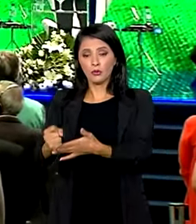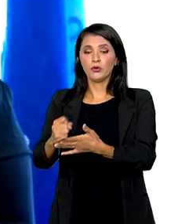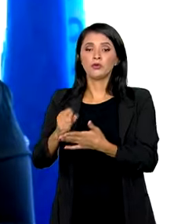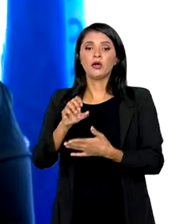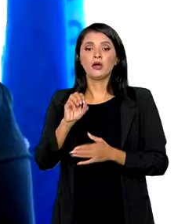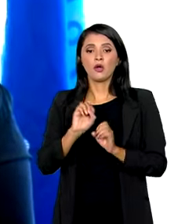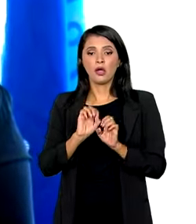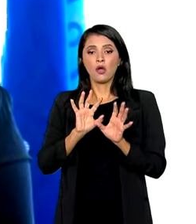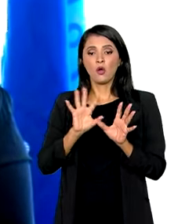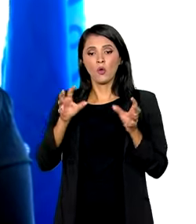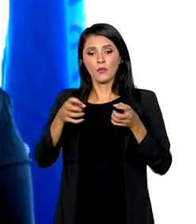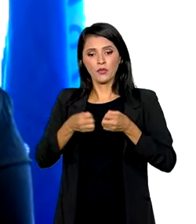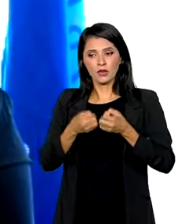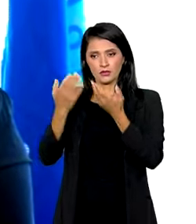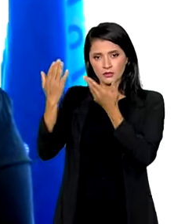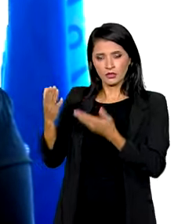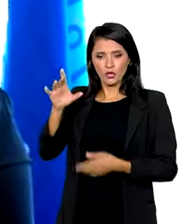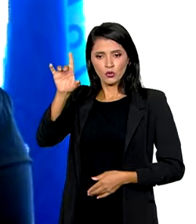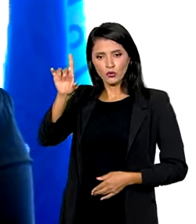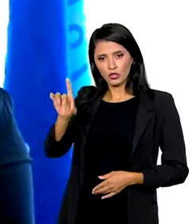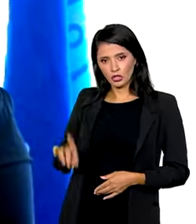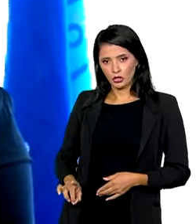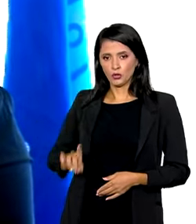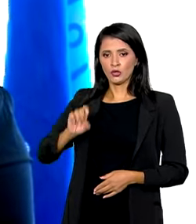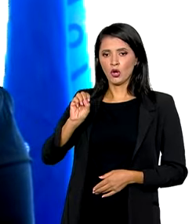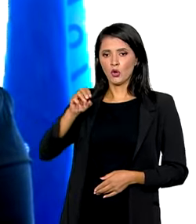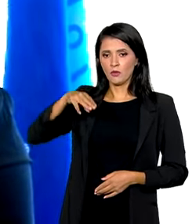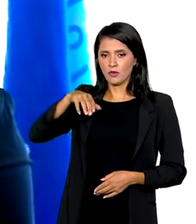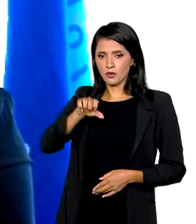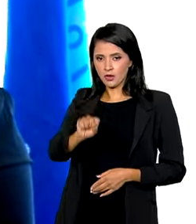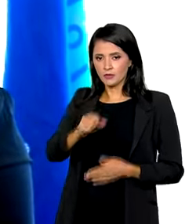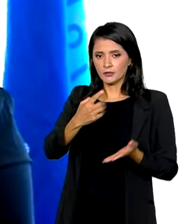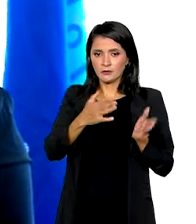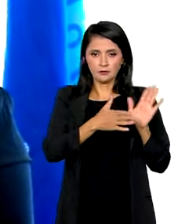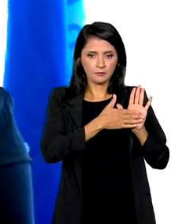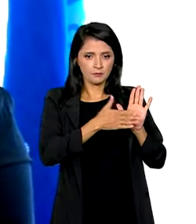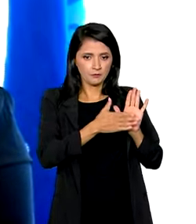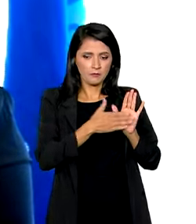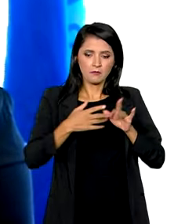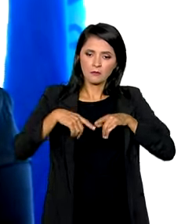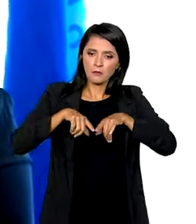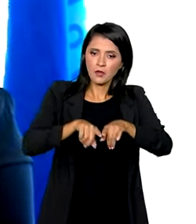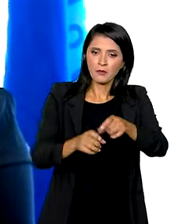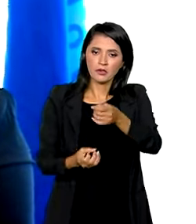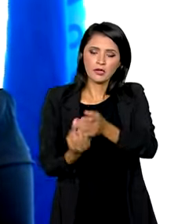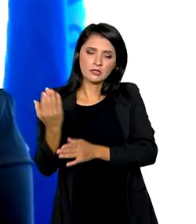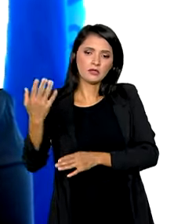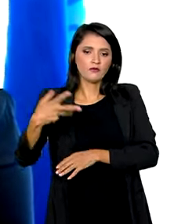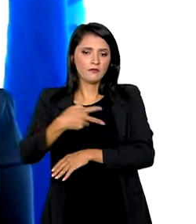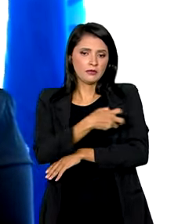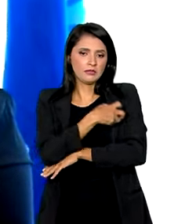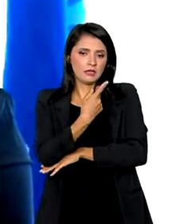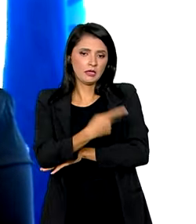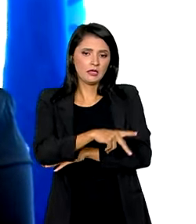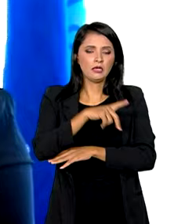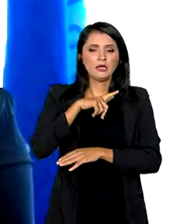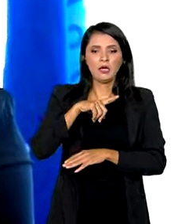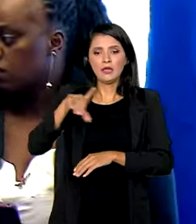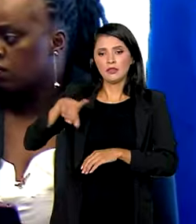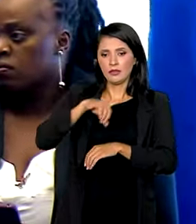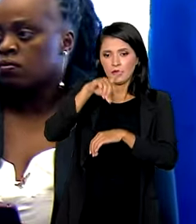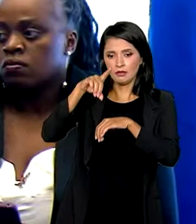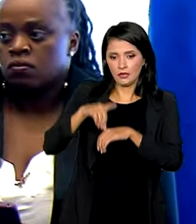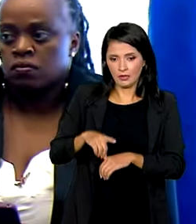Saúde. O diretor Tedros Adhanom propôs uma parceria para a produção de vacinas brasileiras da dengue.